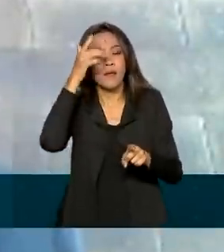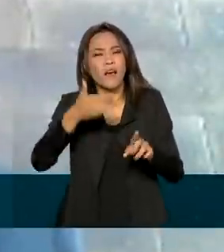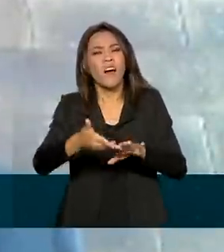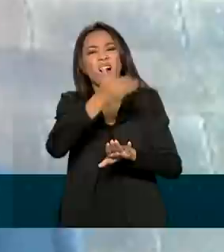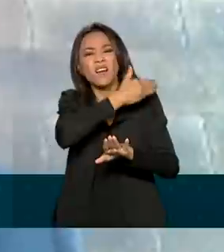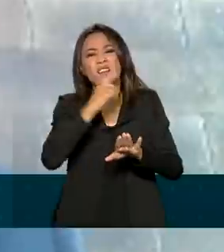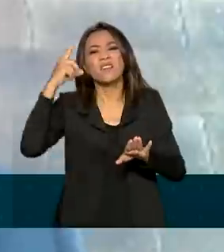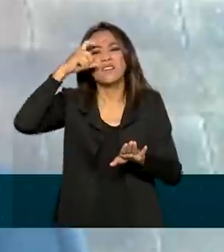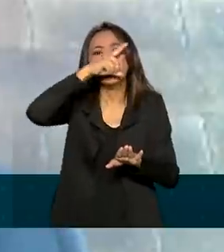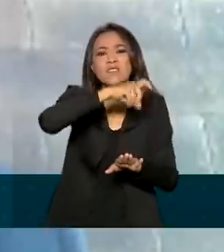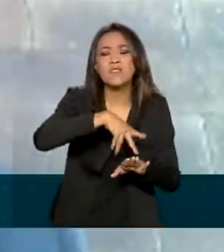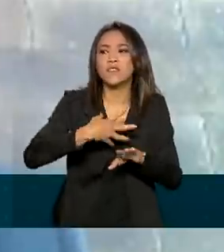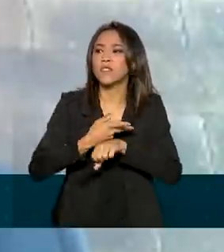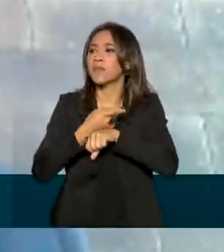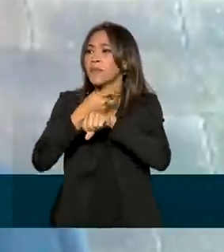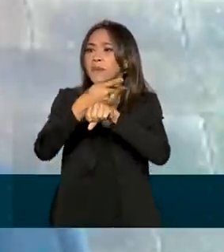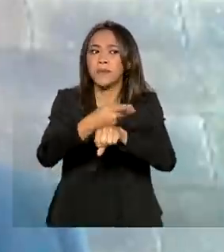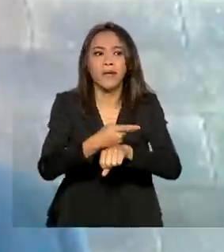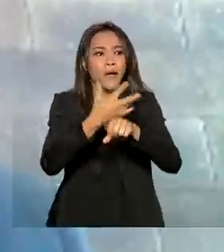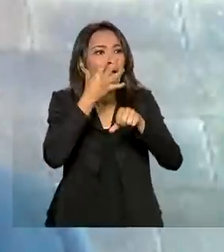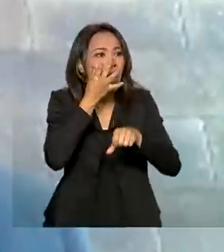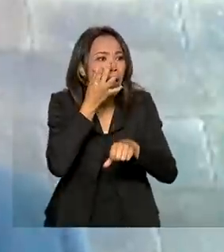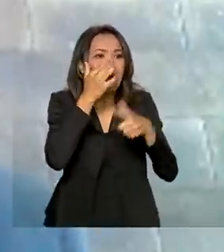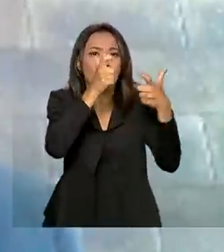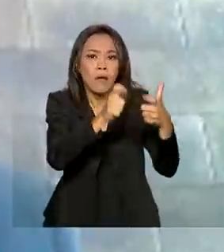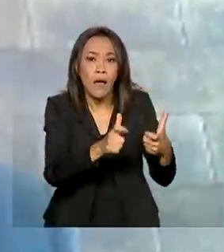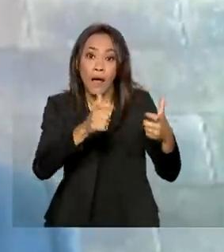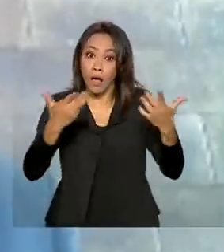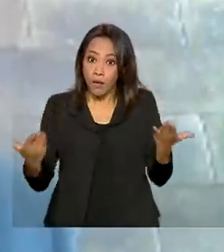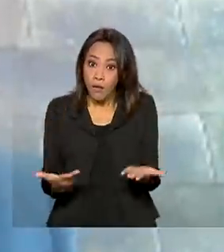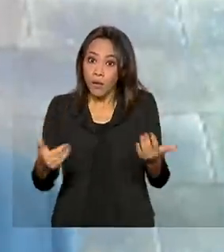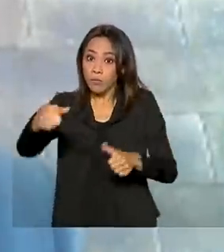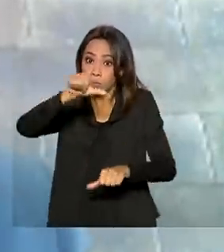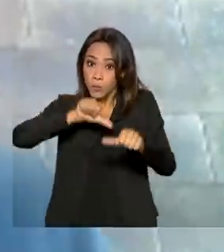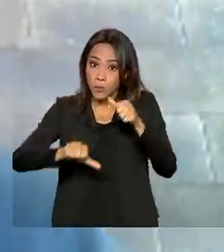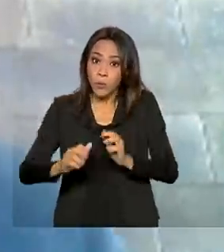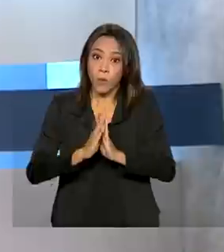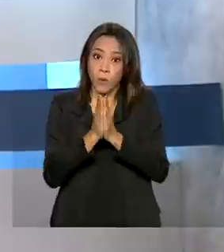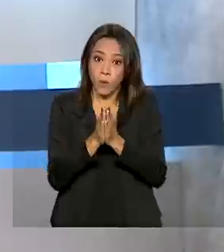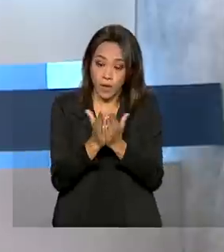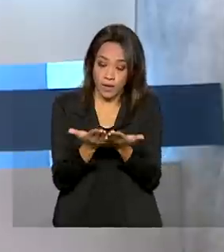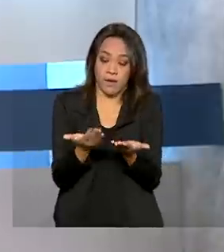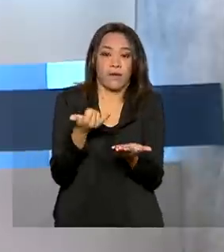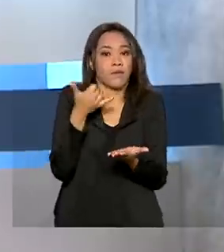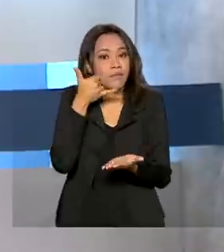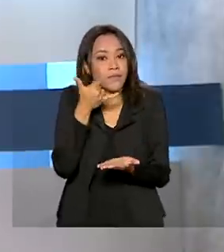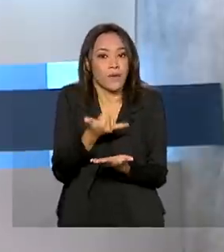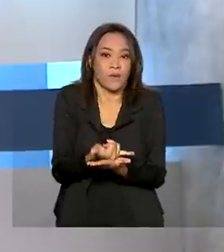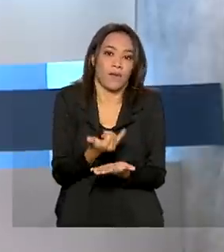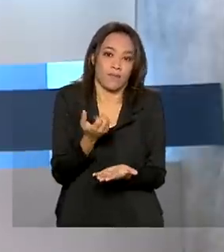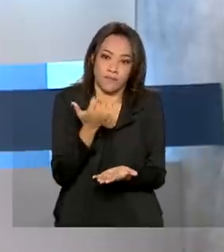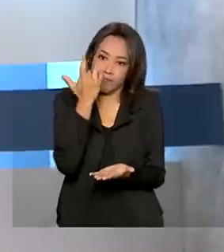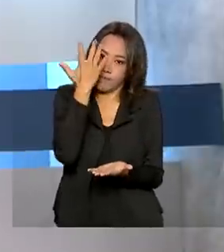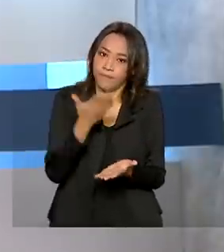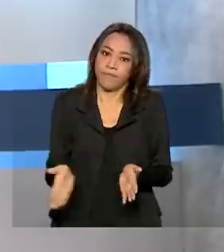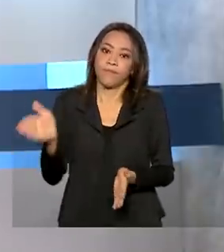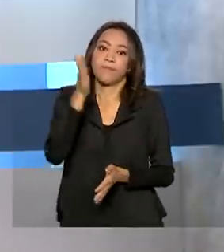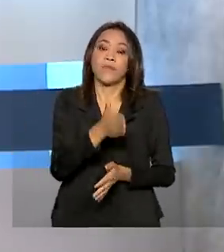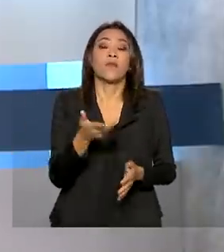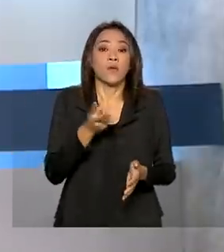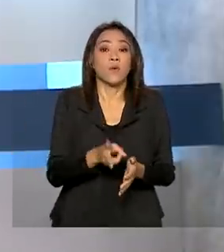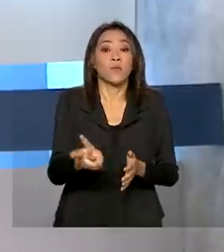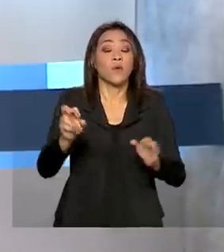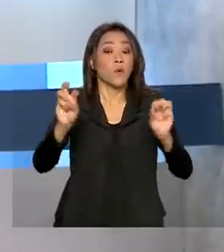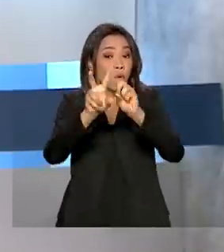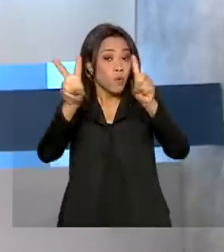uma unidade de atendimento. E com a carteira digital, isso foi, vamos dizer assim, eliminado. E ainda sobre os serviços digitais,